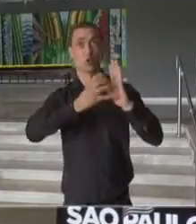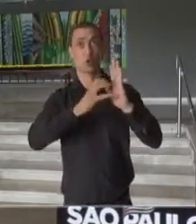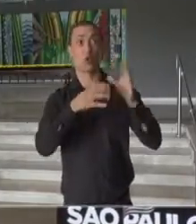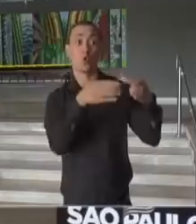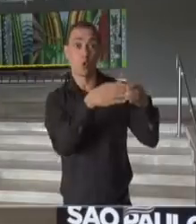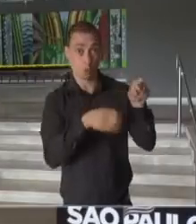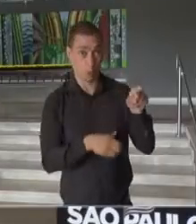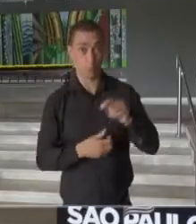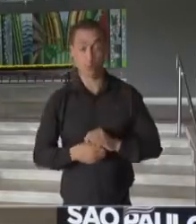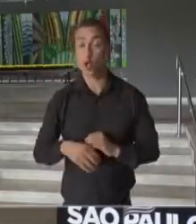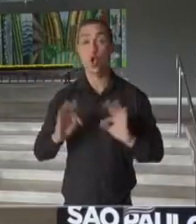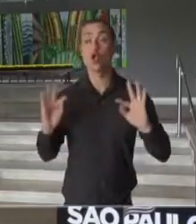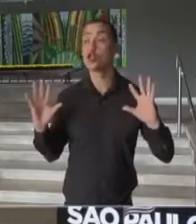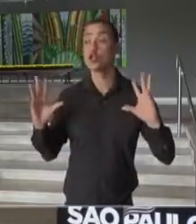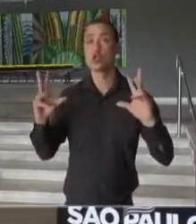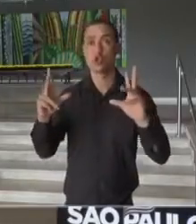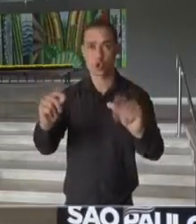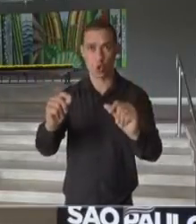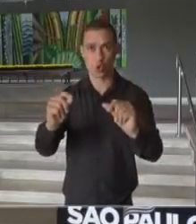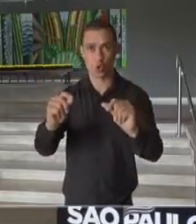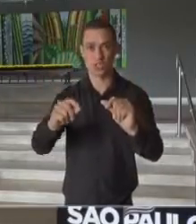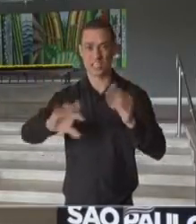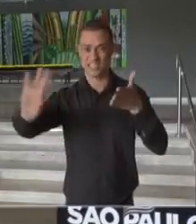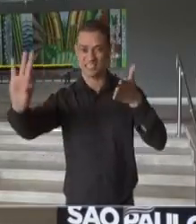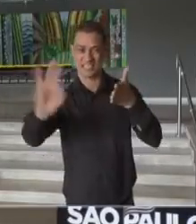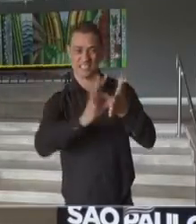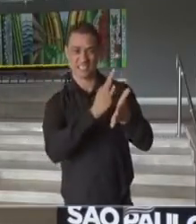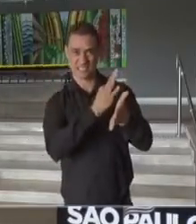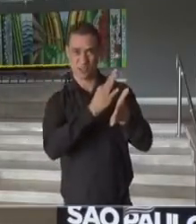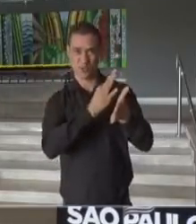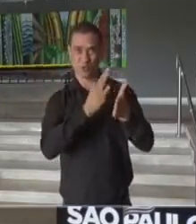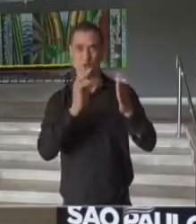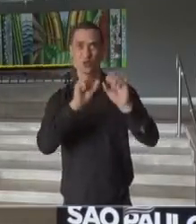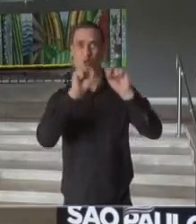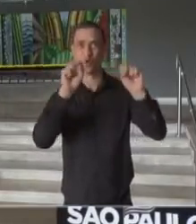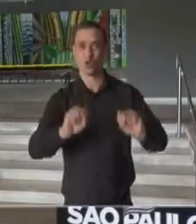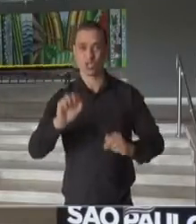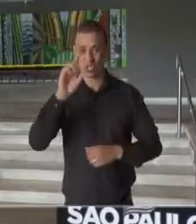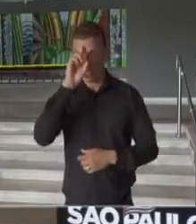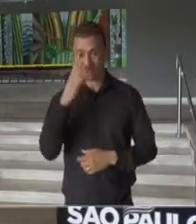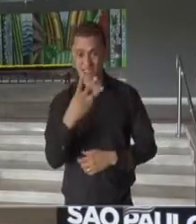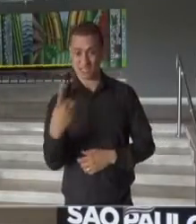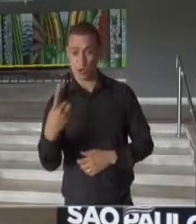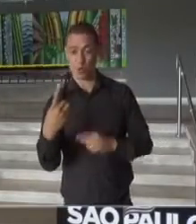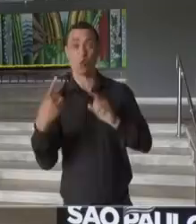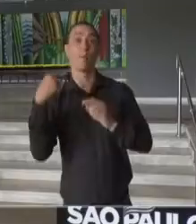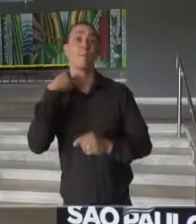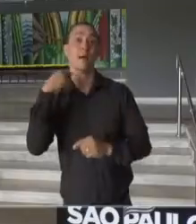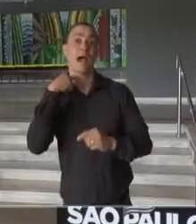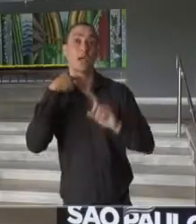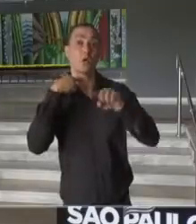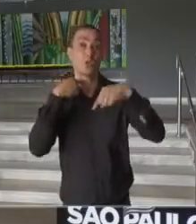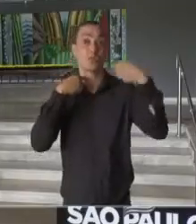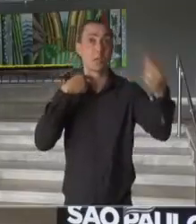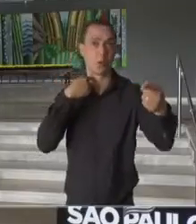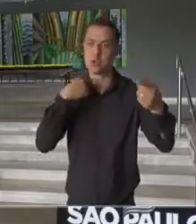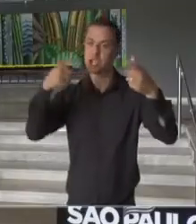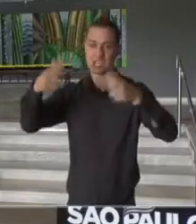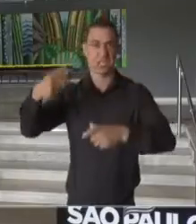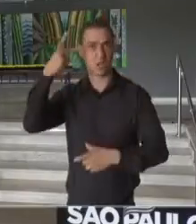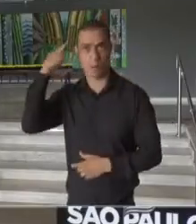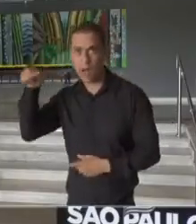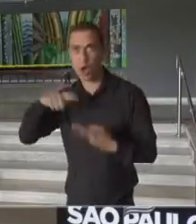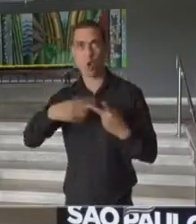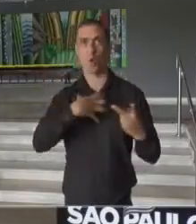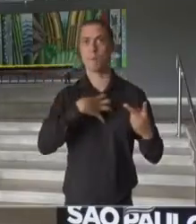Todos aqueles que tiveram inserção no sistema do TSE depois de 31 de maio, sejam de São Paulo, do Rio Grande do Sul, da